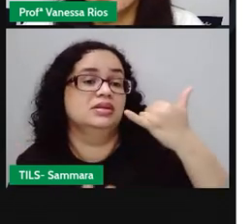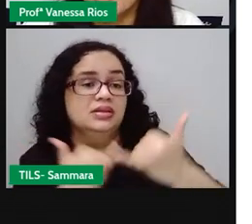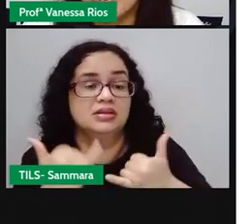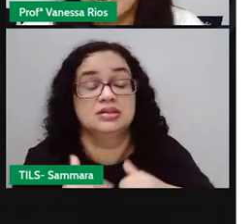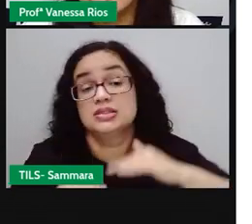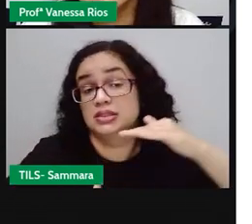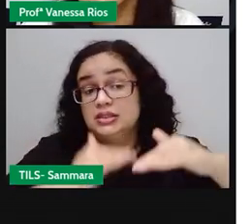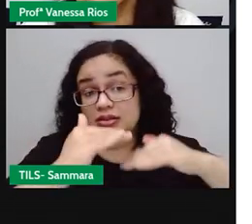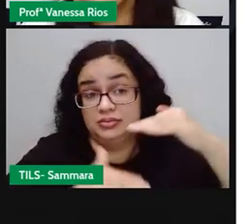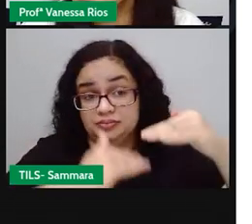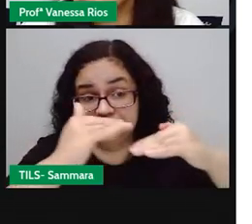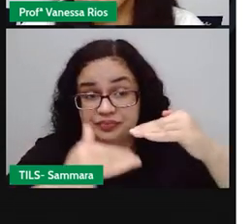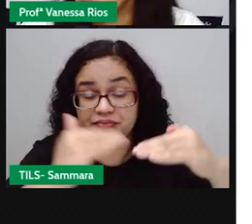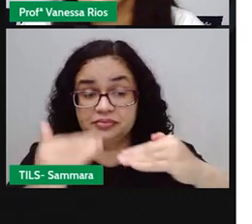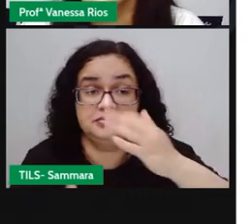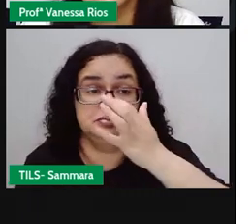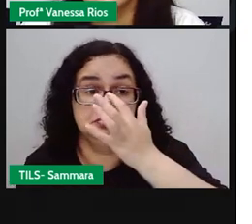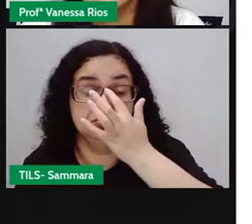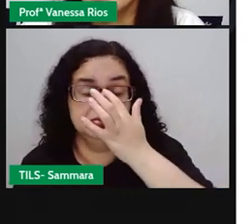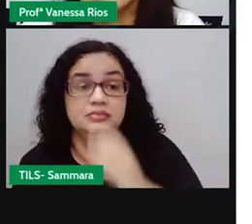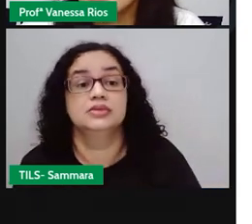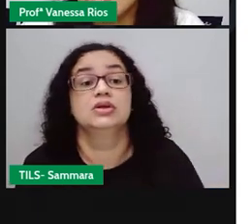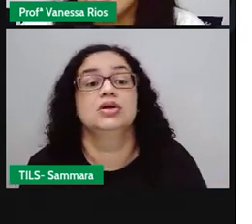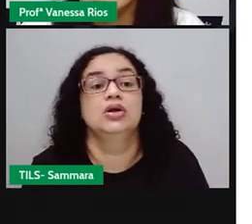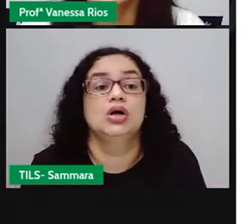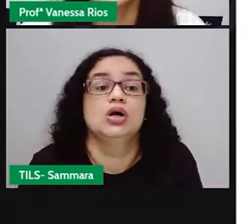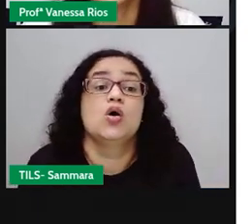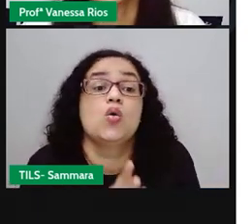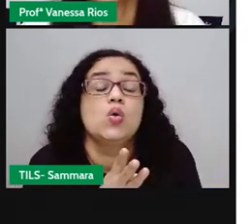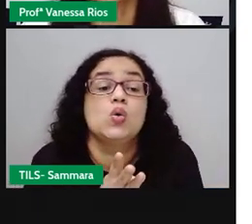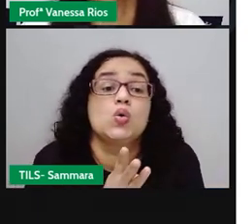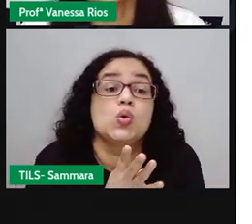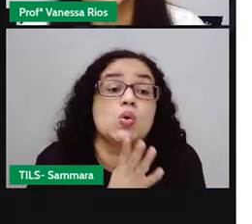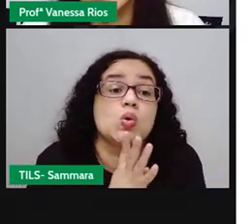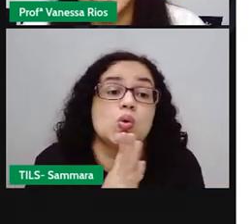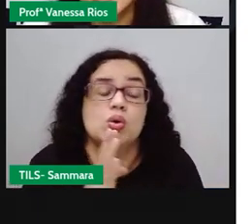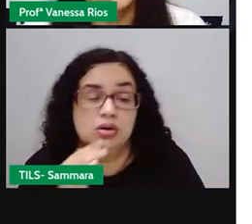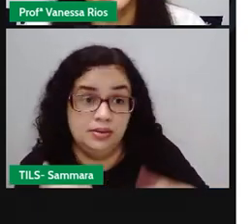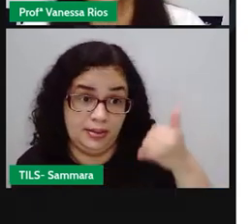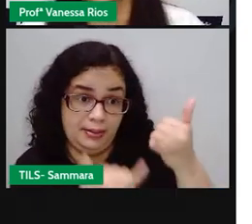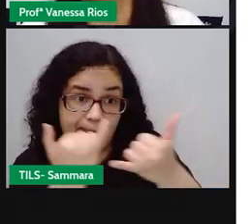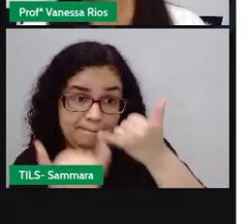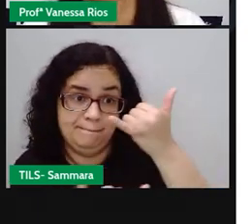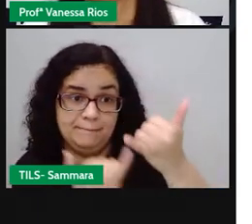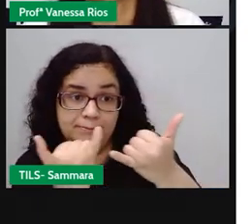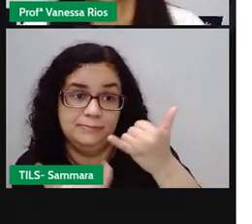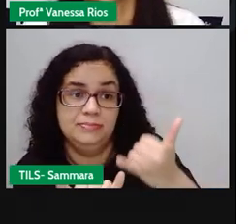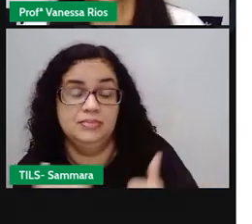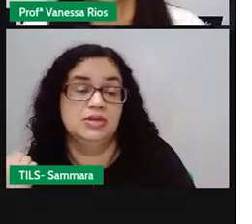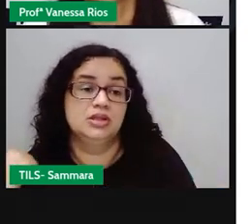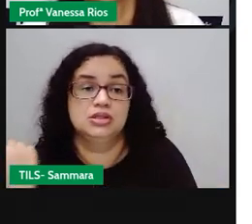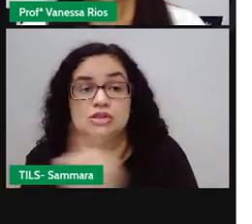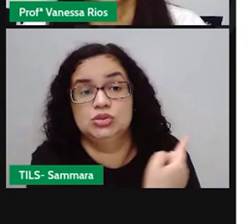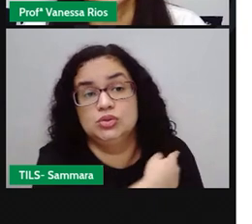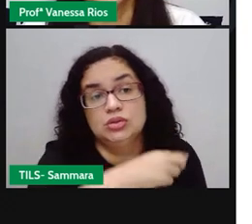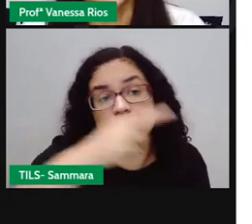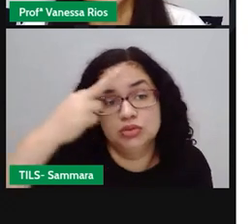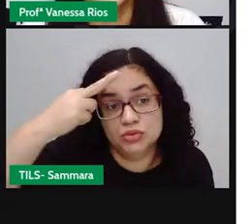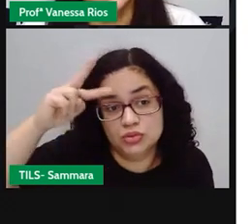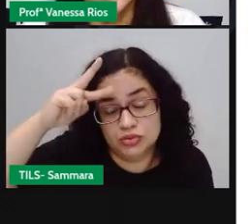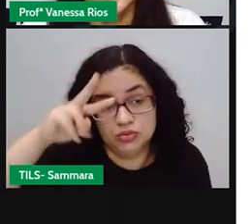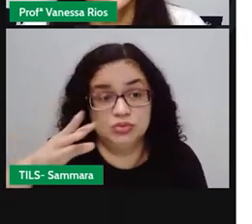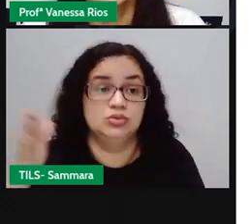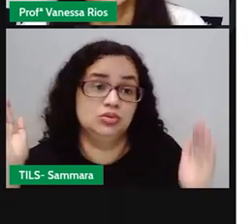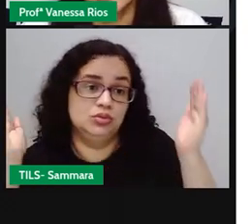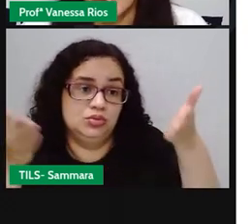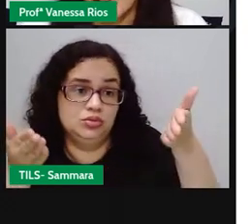desenvolver. E o principal, reconhecer que essas brincadeiras fazem parte da sua história. Por hoje